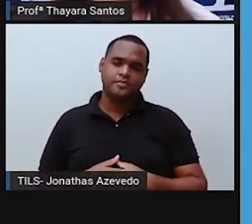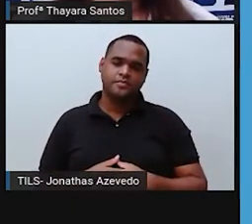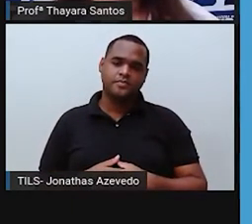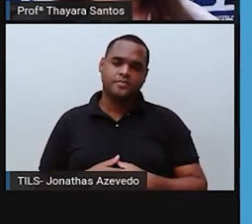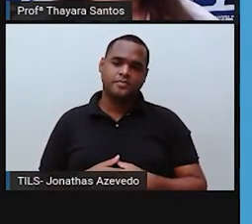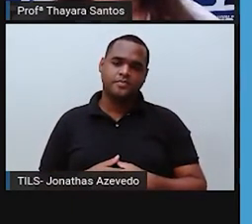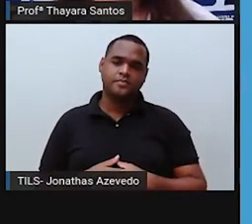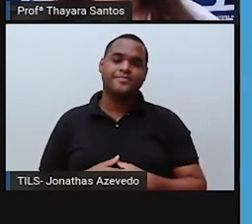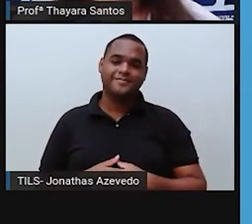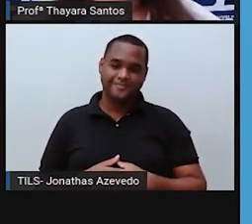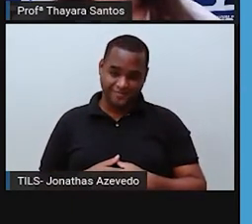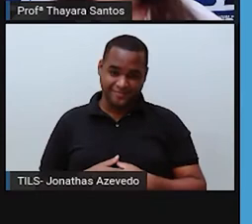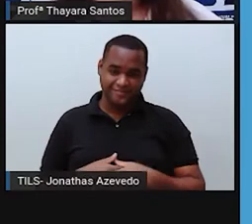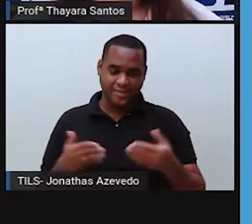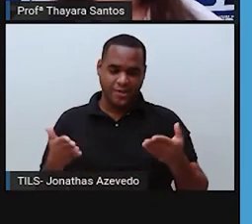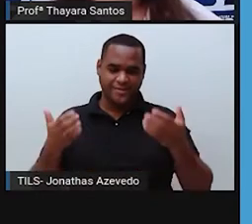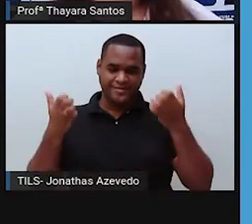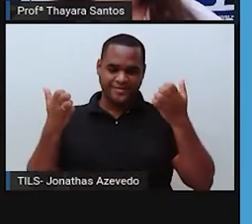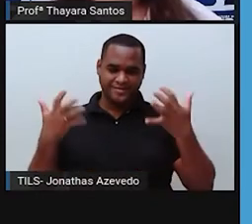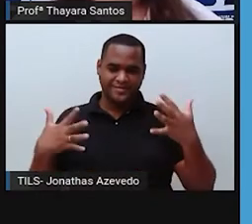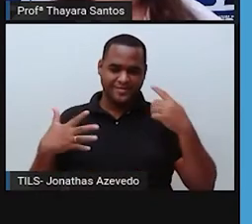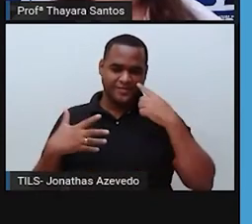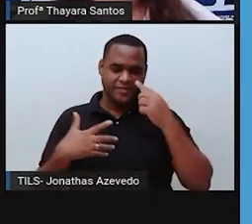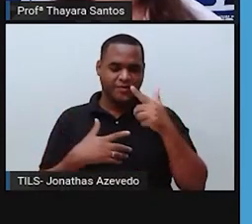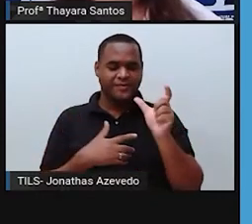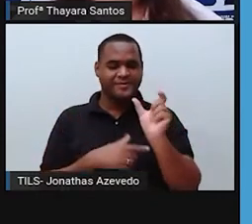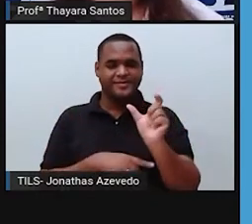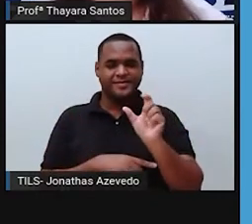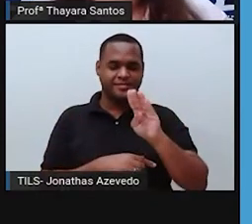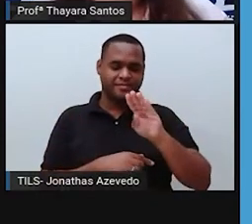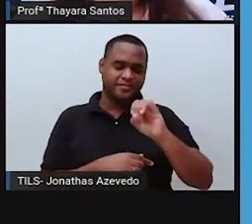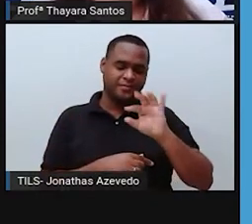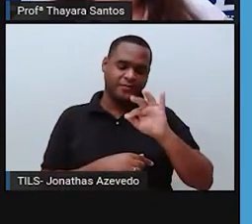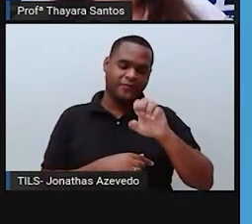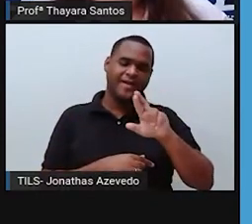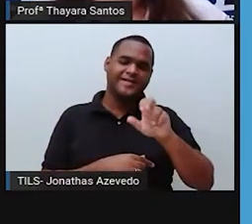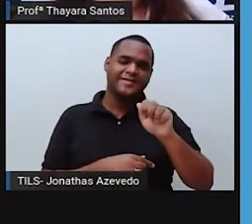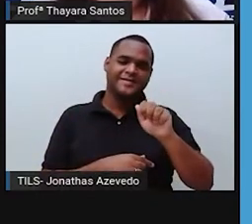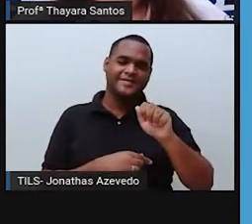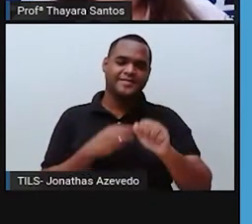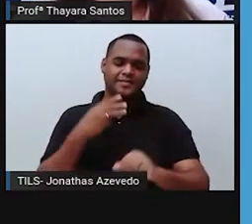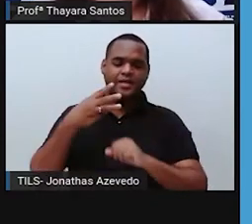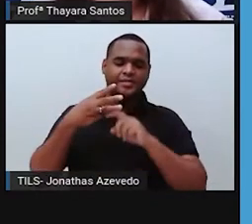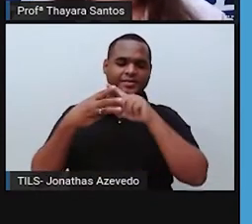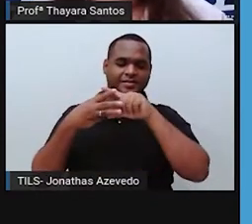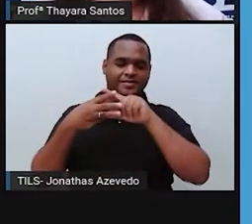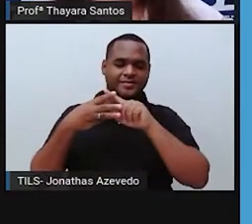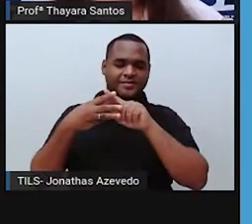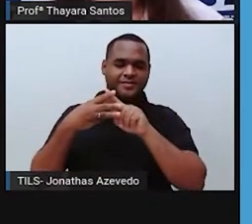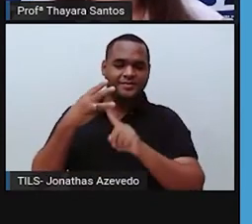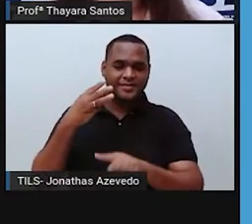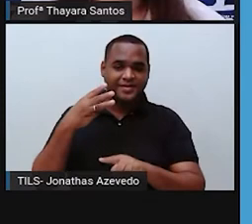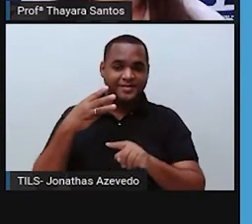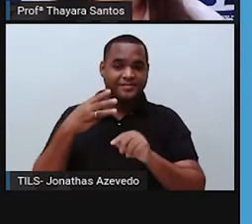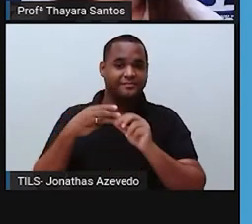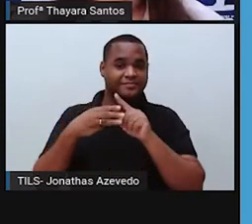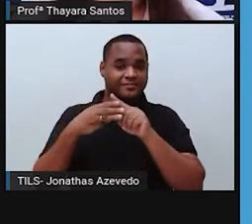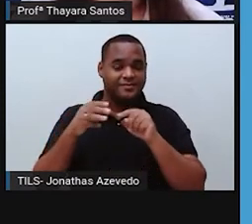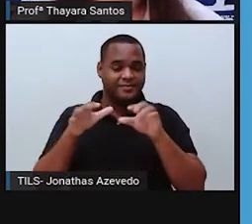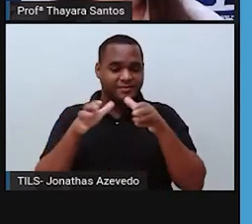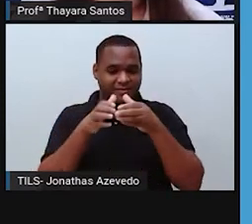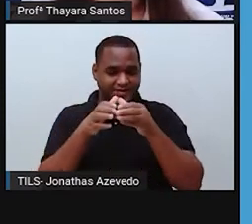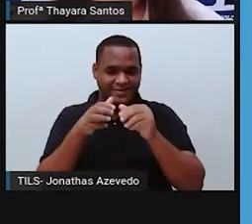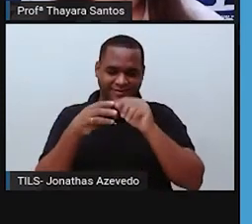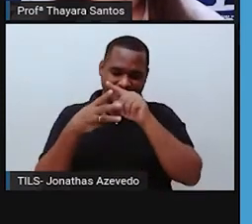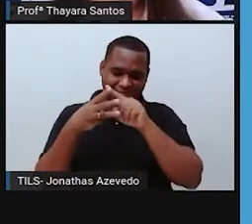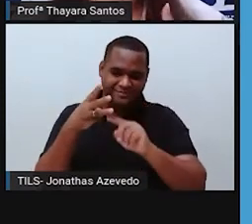E agora, vamos entrar aí com uma nova palavrinha, biosfera. O que é essa biosfera? A biosfera é o conjunto de